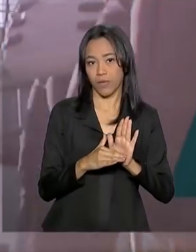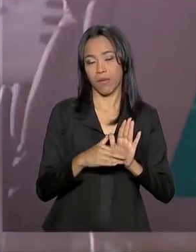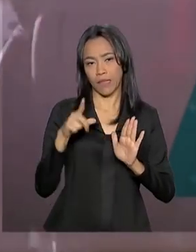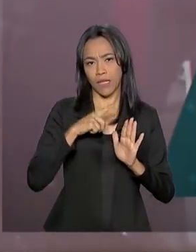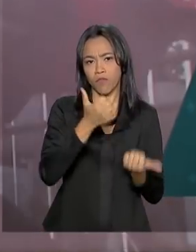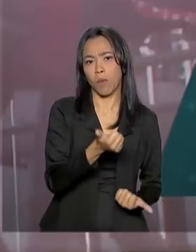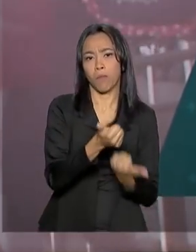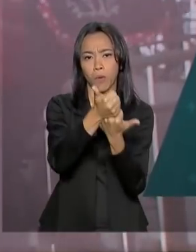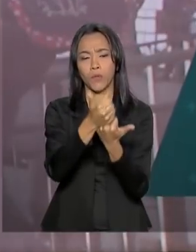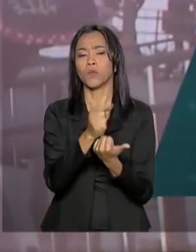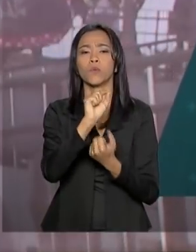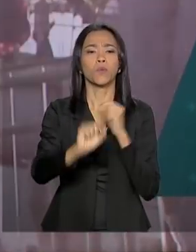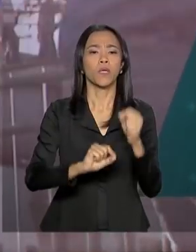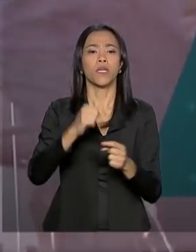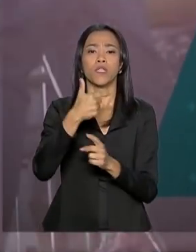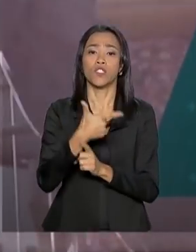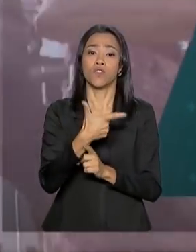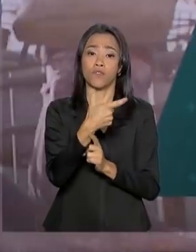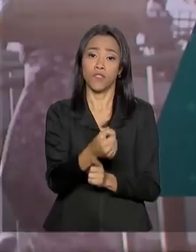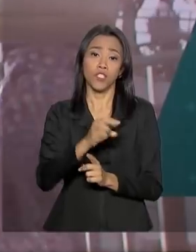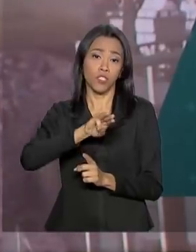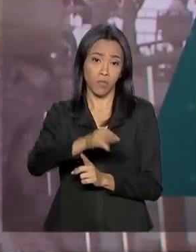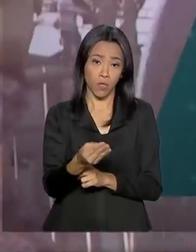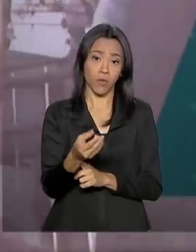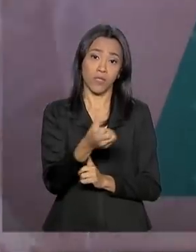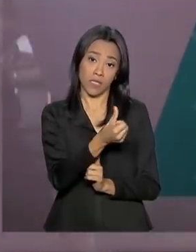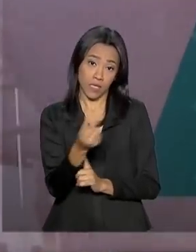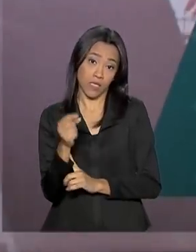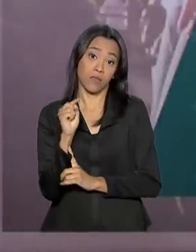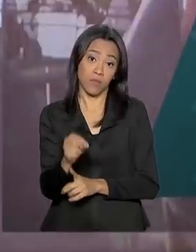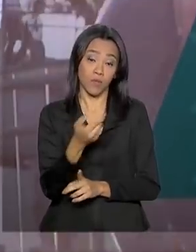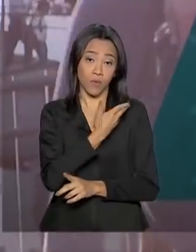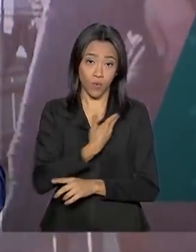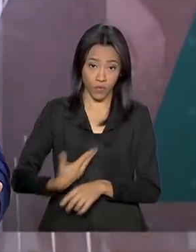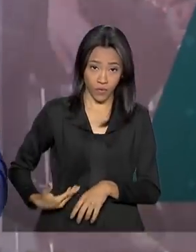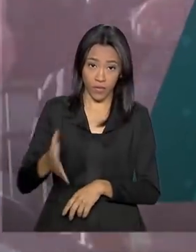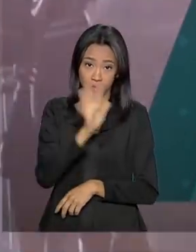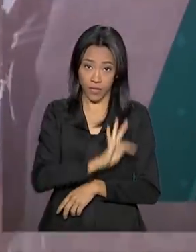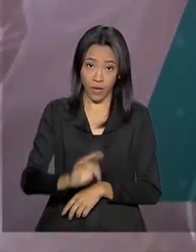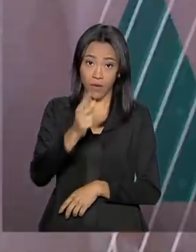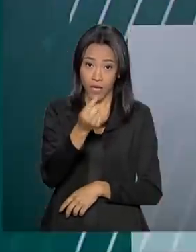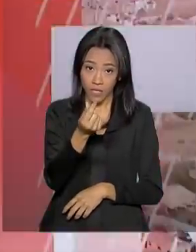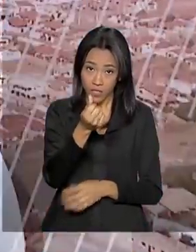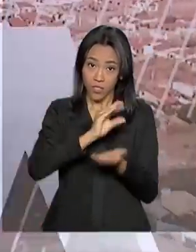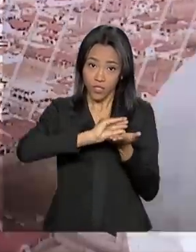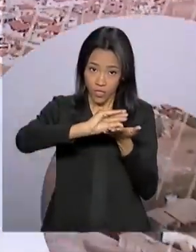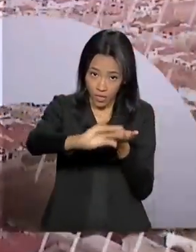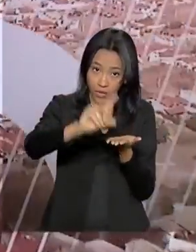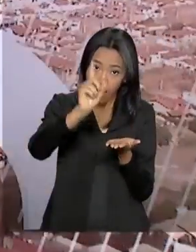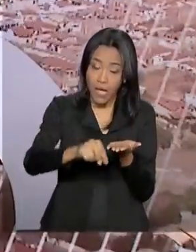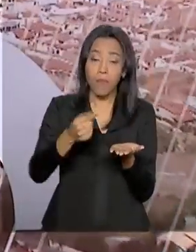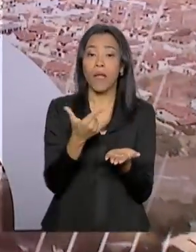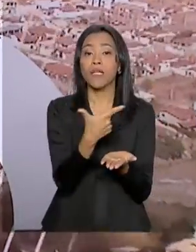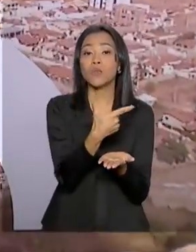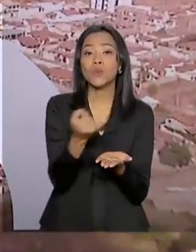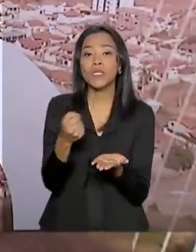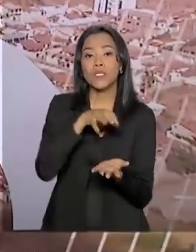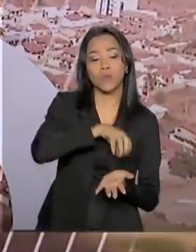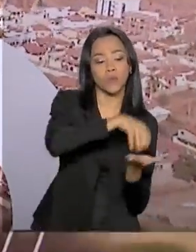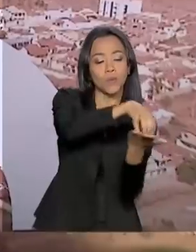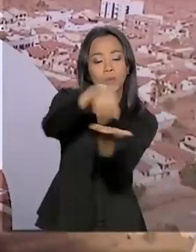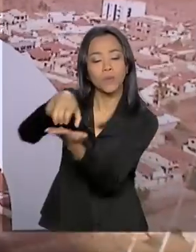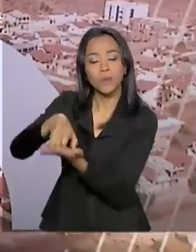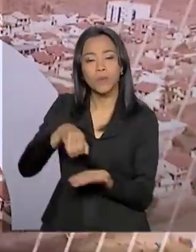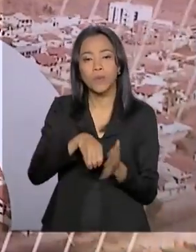reforço de R$ 20,6 milhões do governo federal. Os recursos vão ser destinados a cerca de 200 centros que desenvolvem práticas